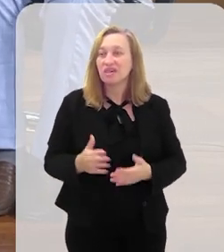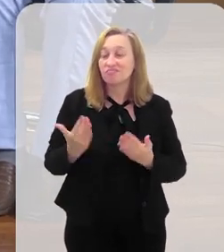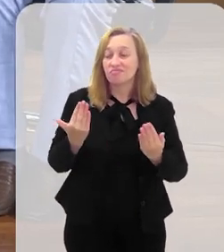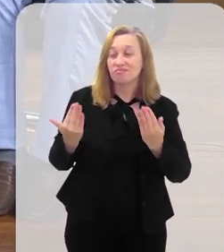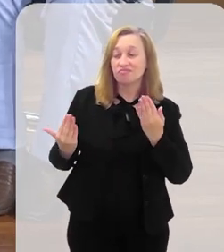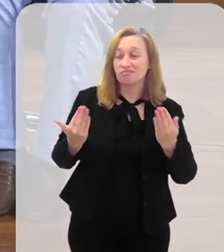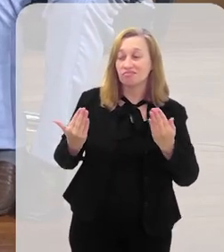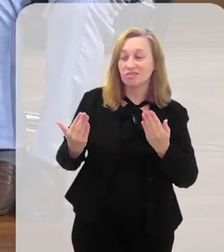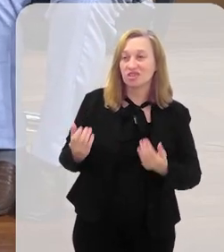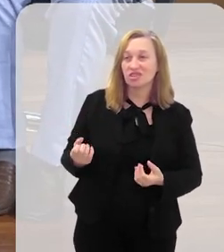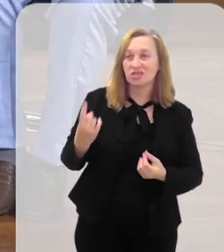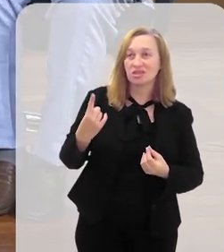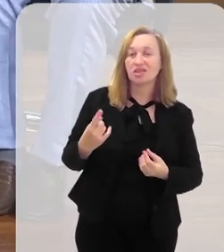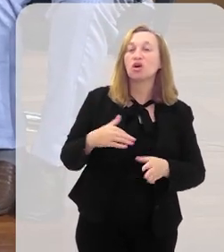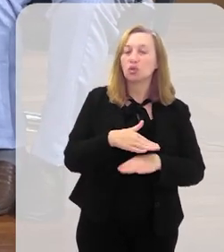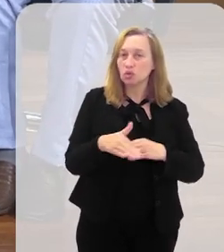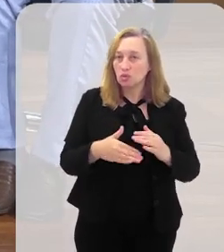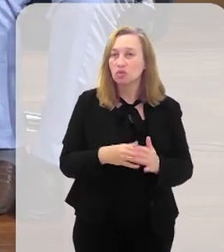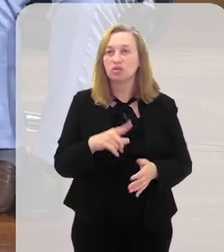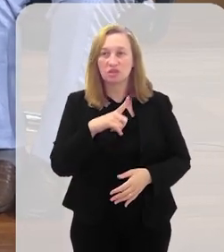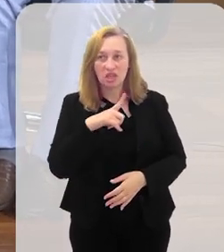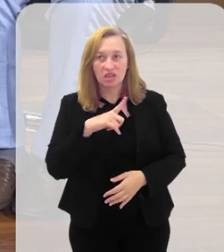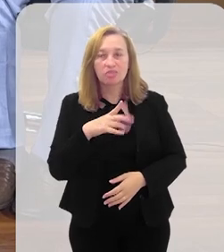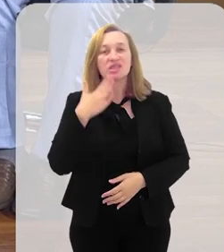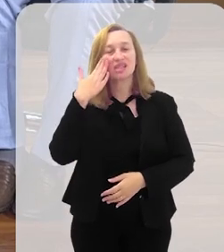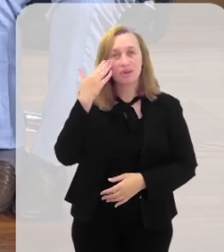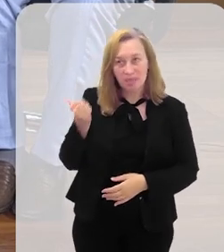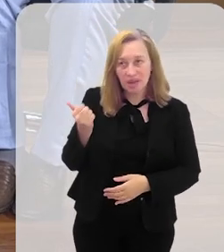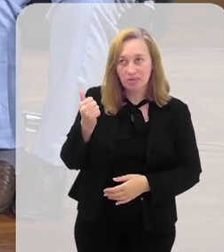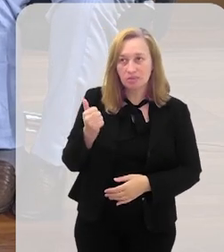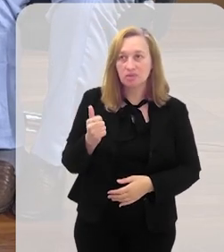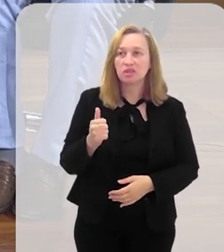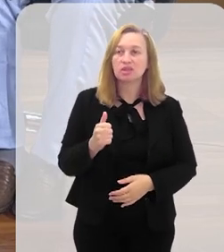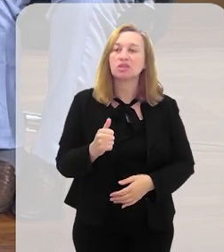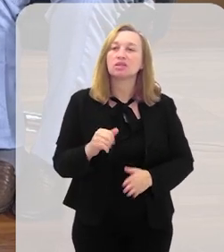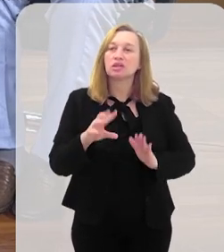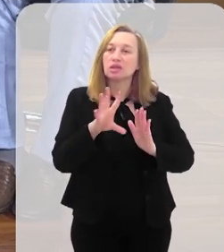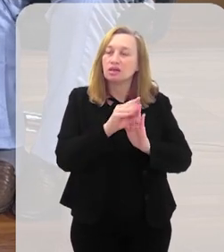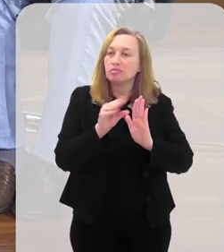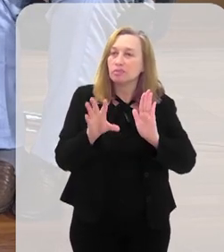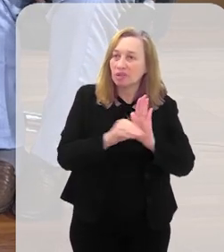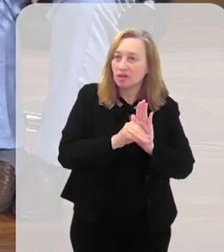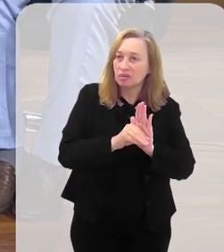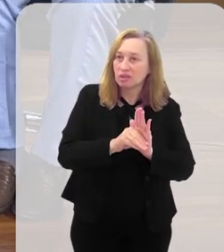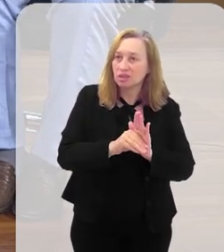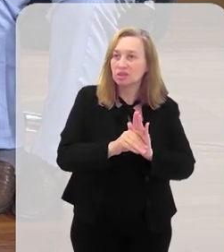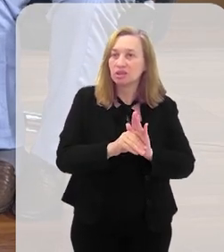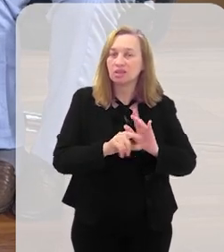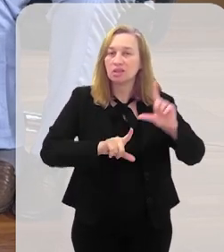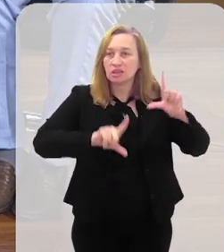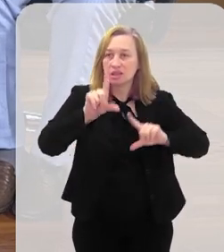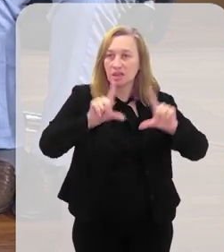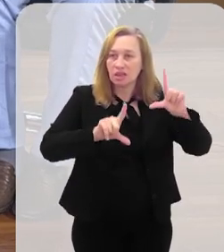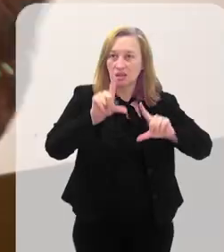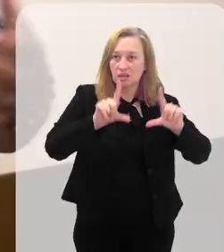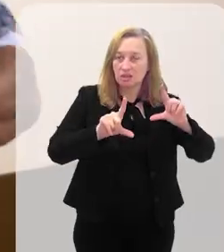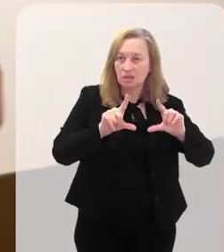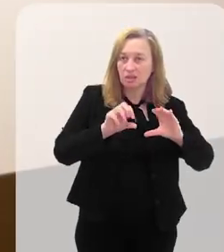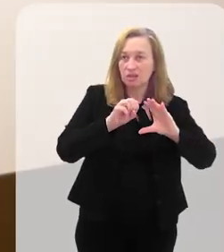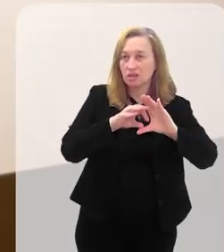desconfianças que se tinham, e também todos nós temos, todos nós sabemos que a agenda, pauta dessa emissora nunca foi favorável,